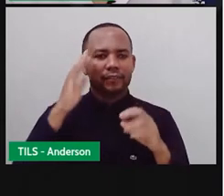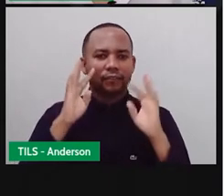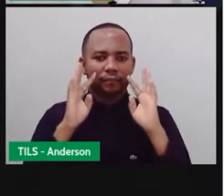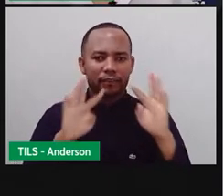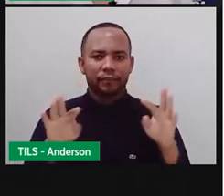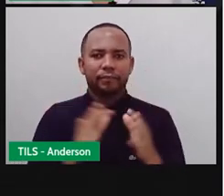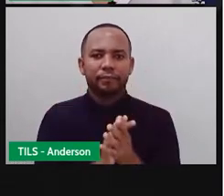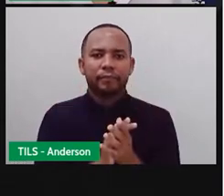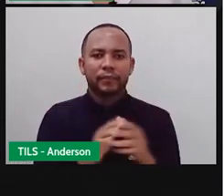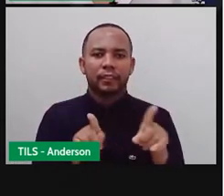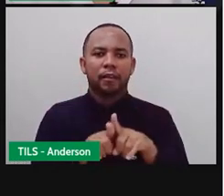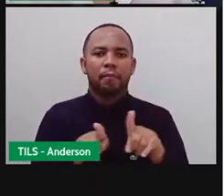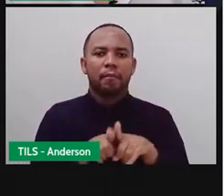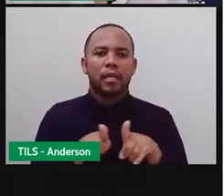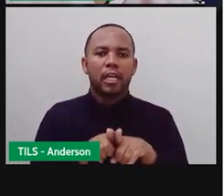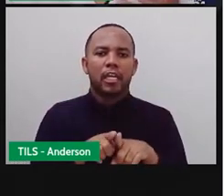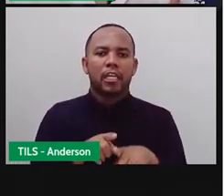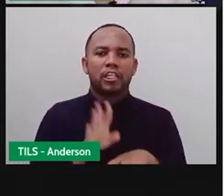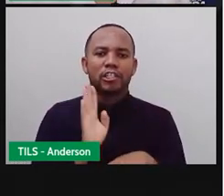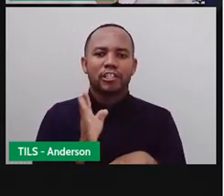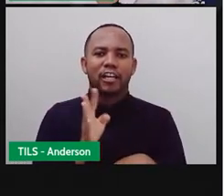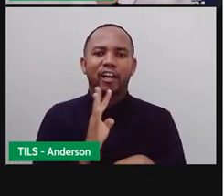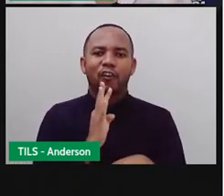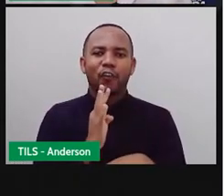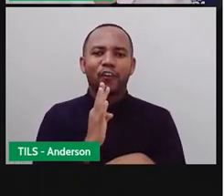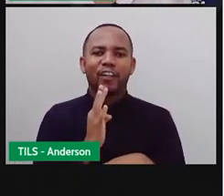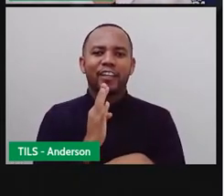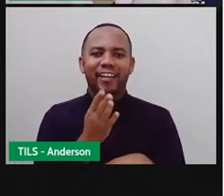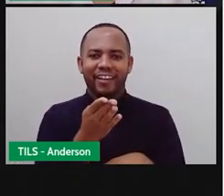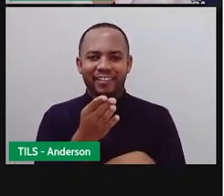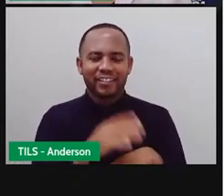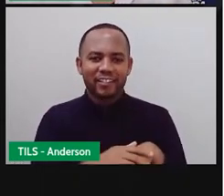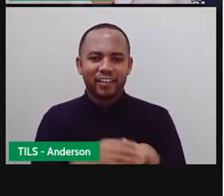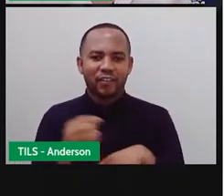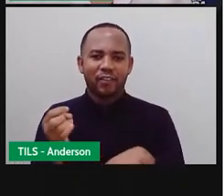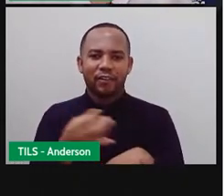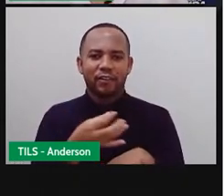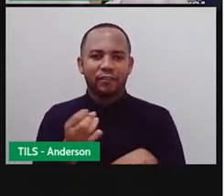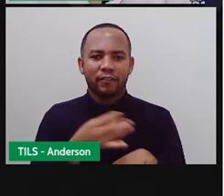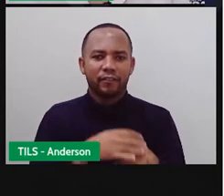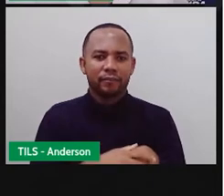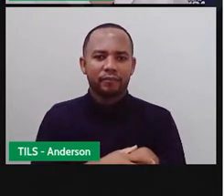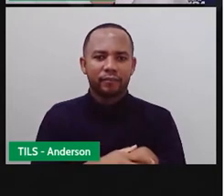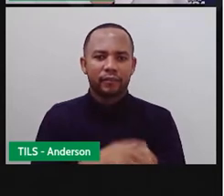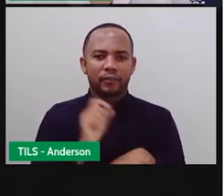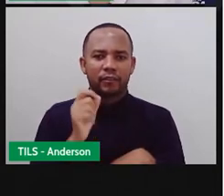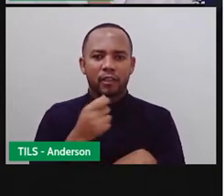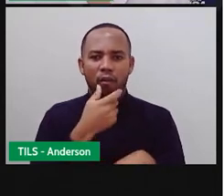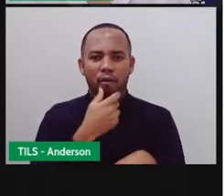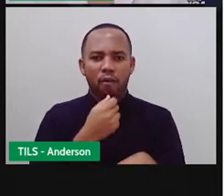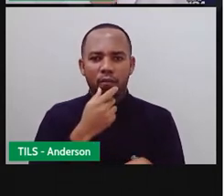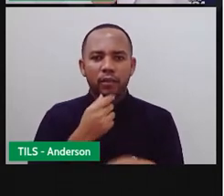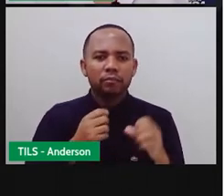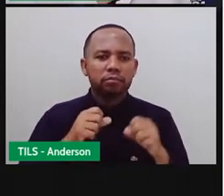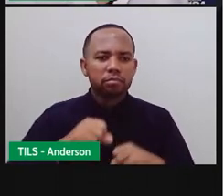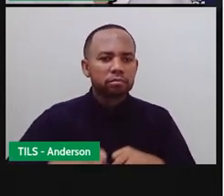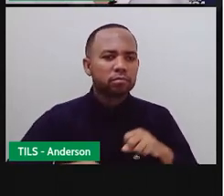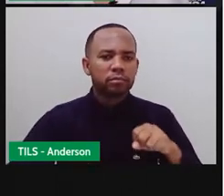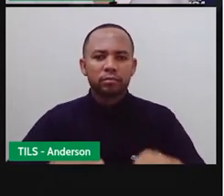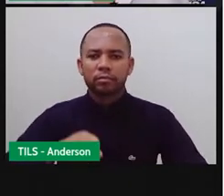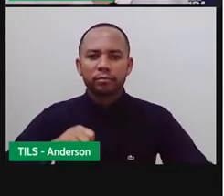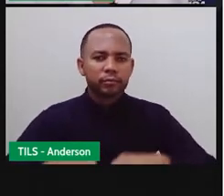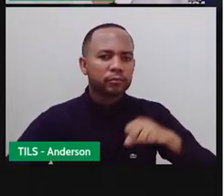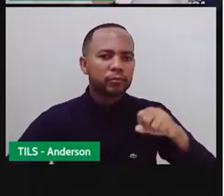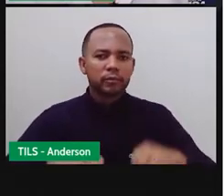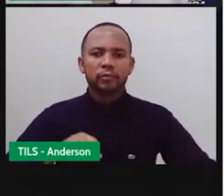E aqui temos um outro, que nunca vi, principalmente em época de campanha política, né? Esses rapazes e moças aí que